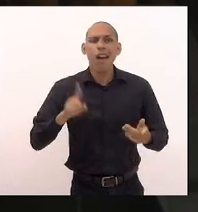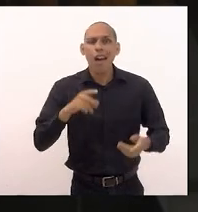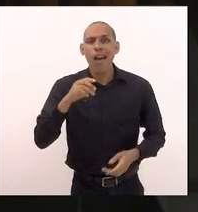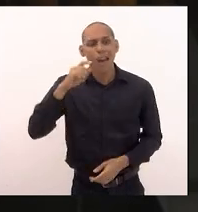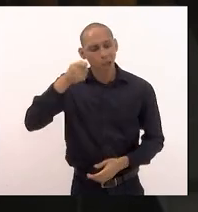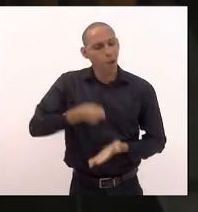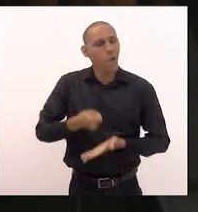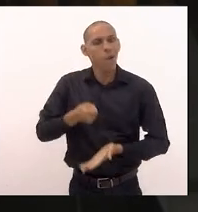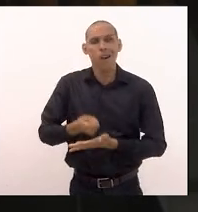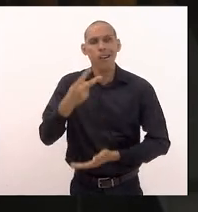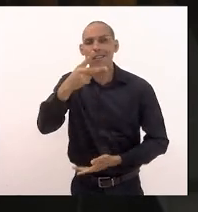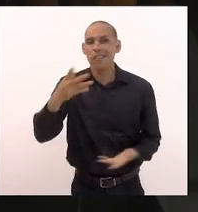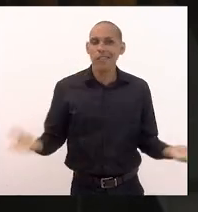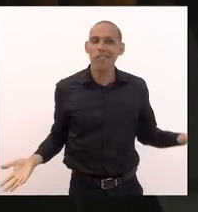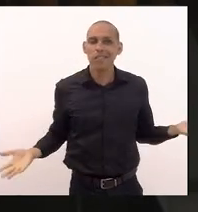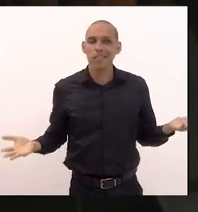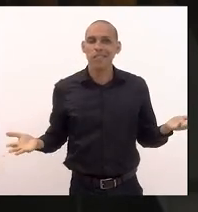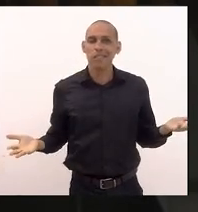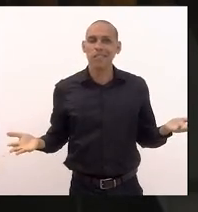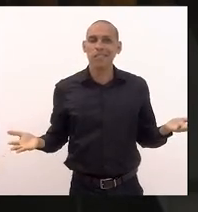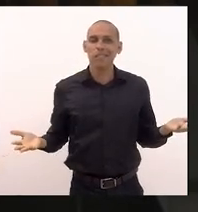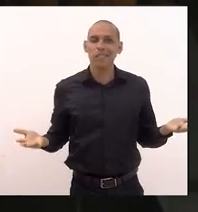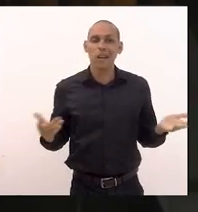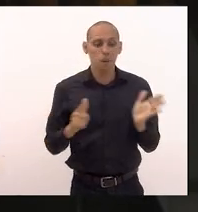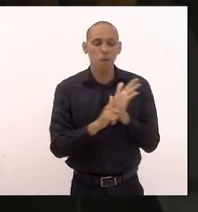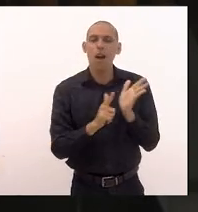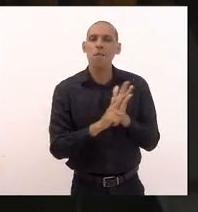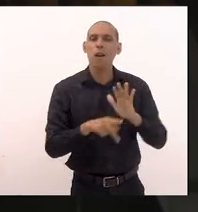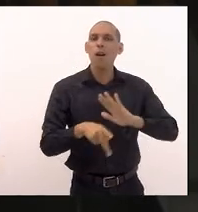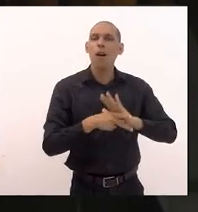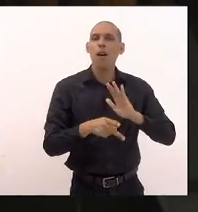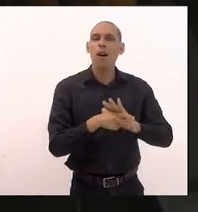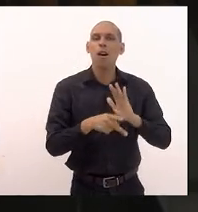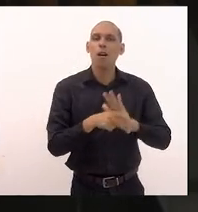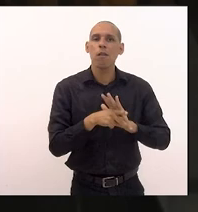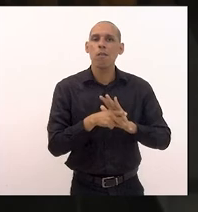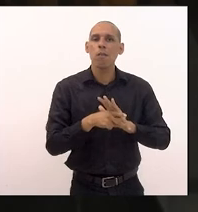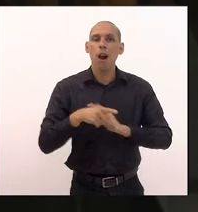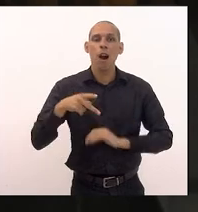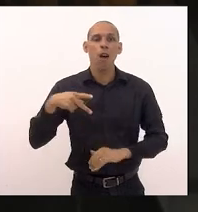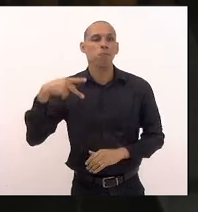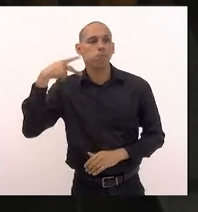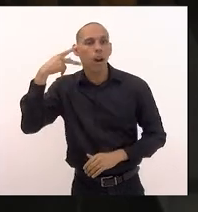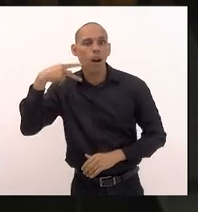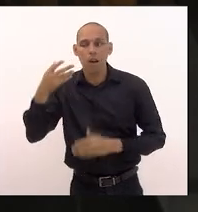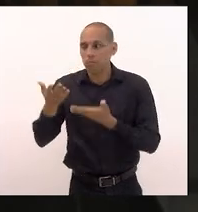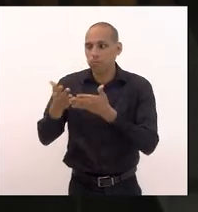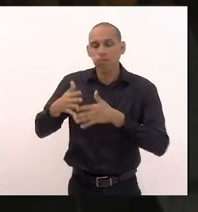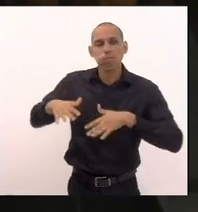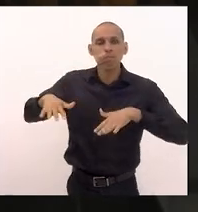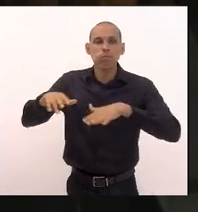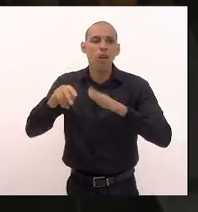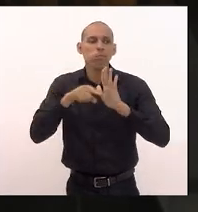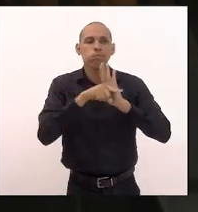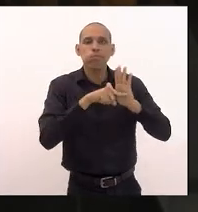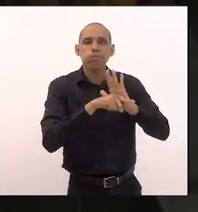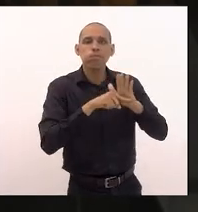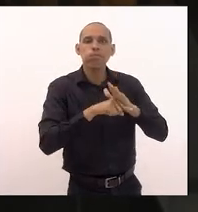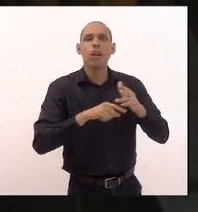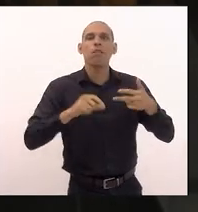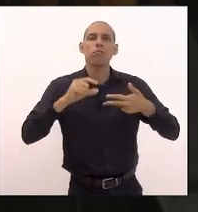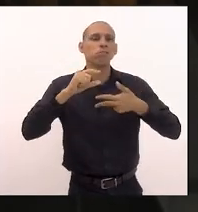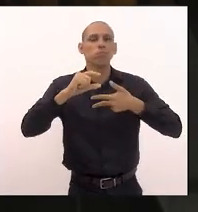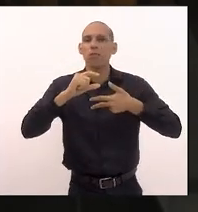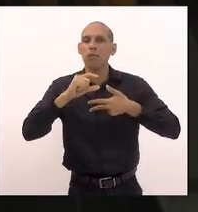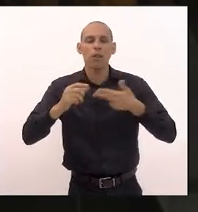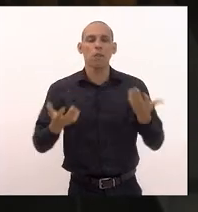obrigação é papel do parlamento fiscalizar os atos do executivo nunca jamais eu vou criar